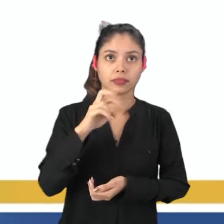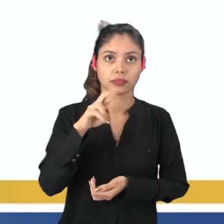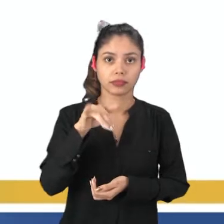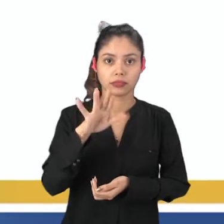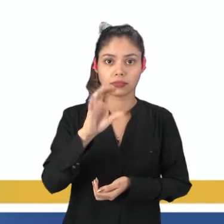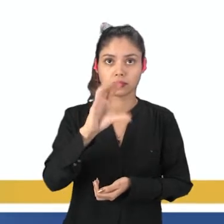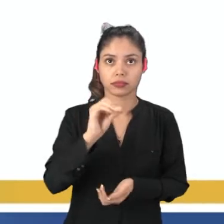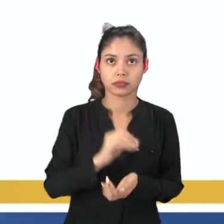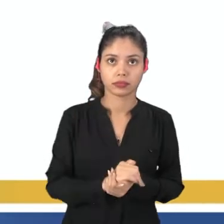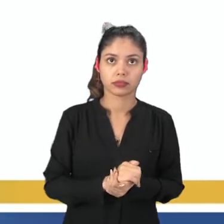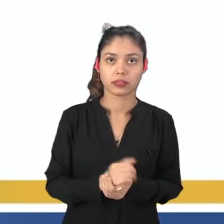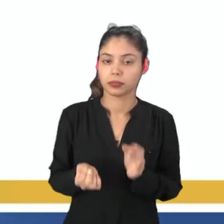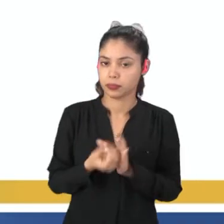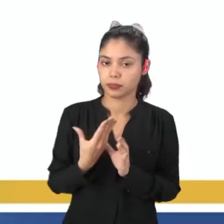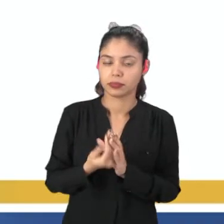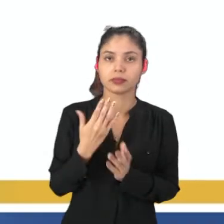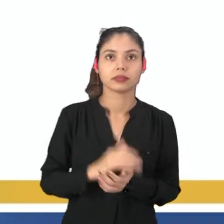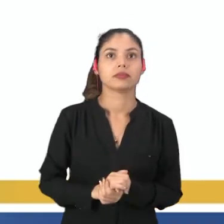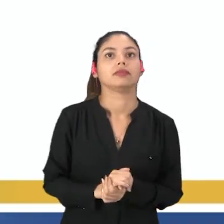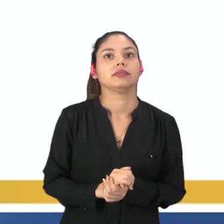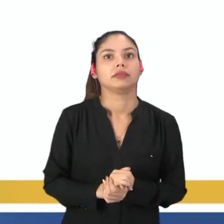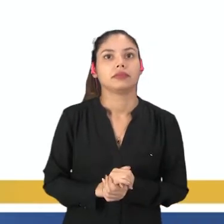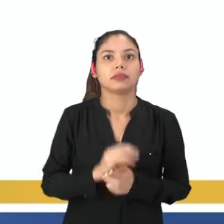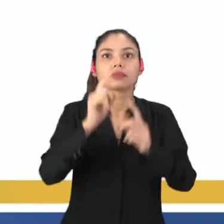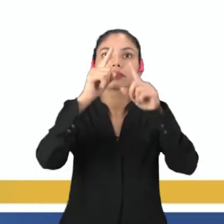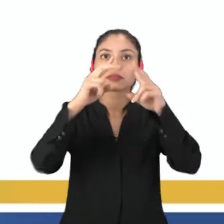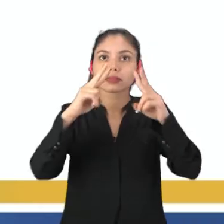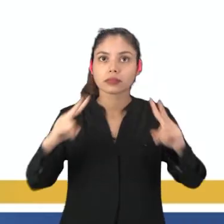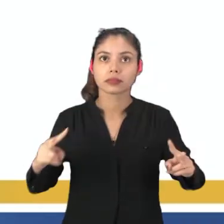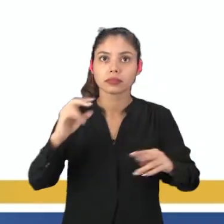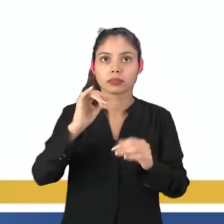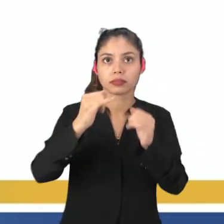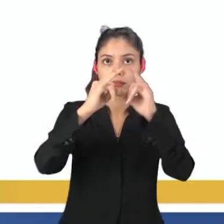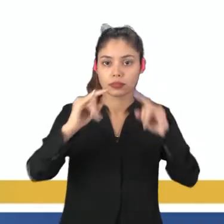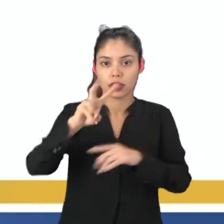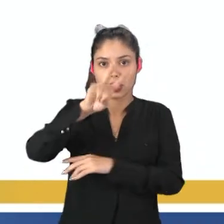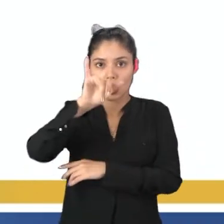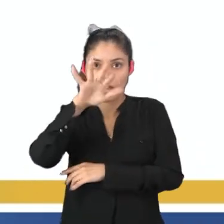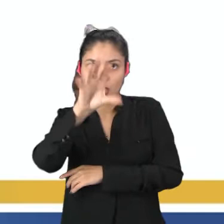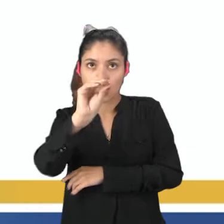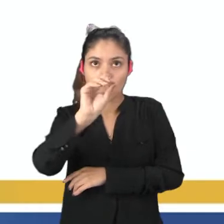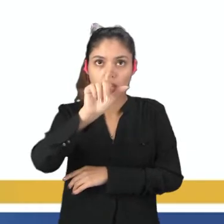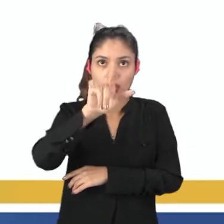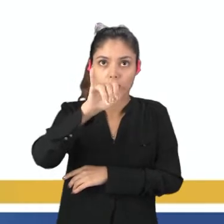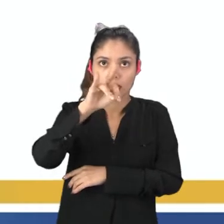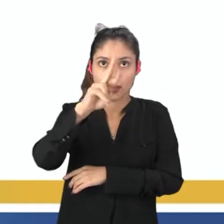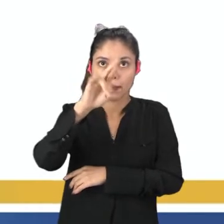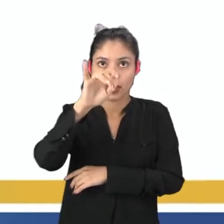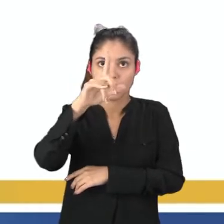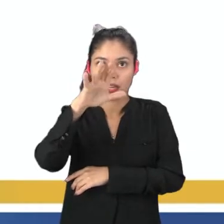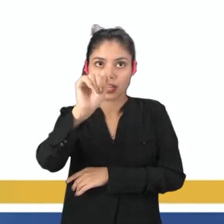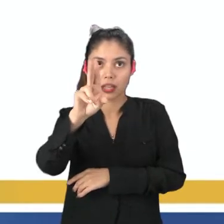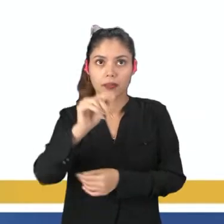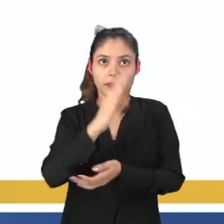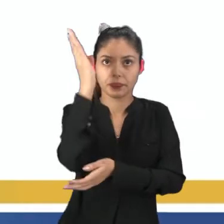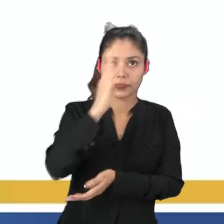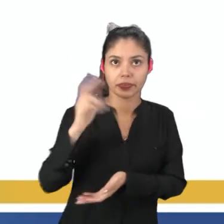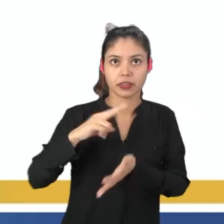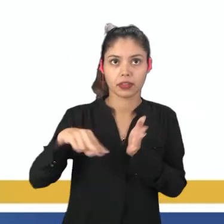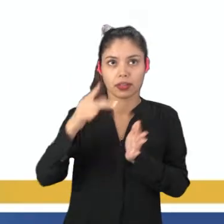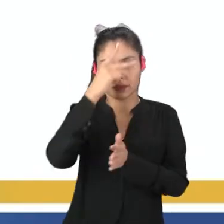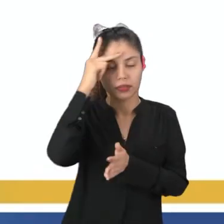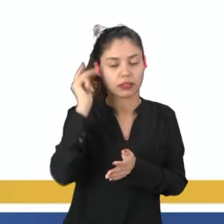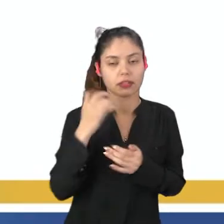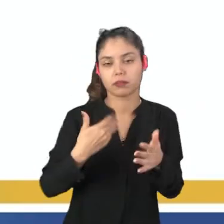acolhe e produz, né? Na ilha de Itamaracá. No Brasil, é dançada por pessoas de